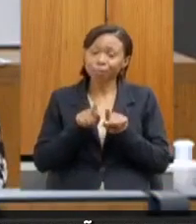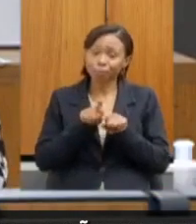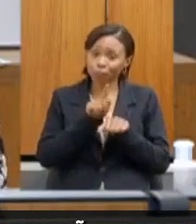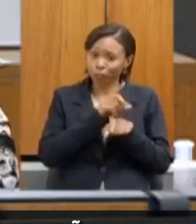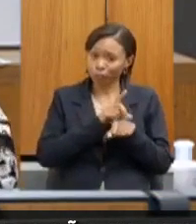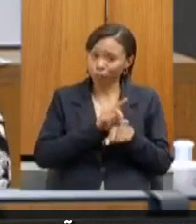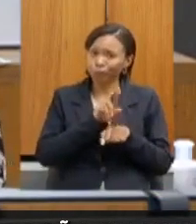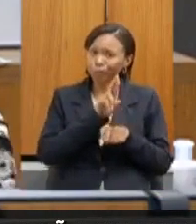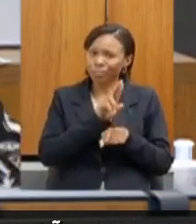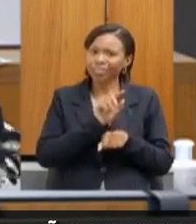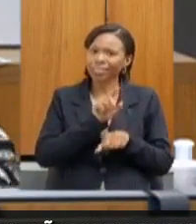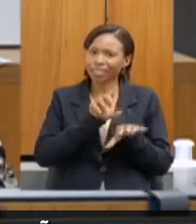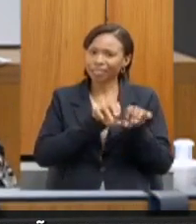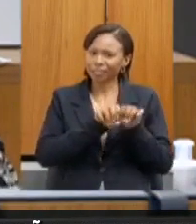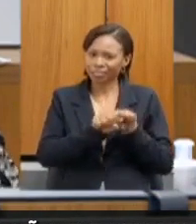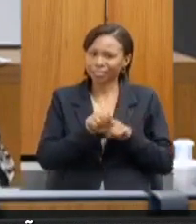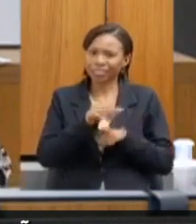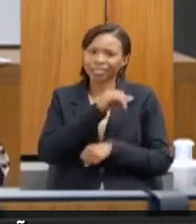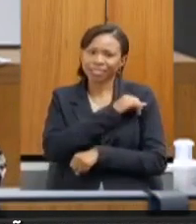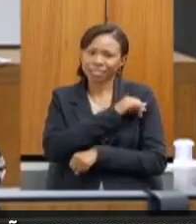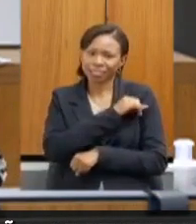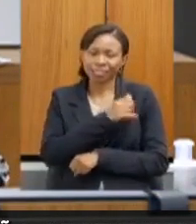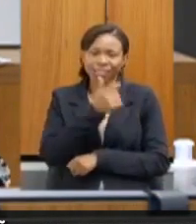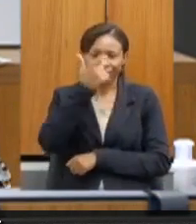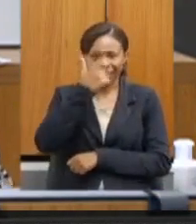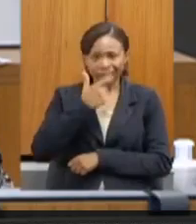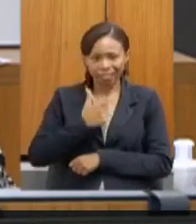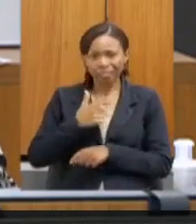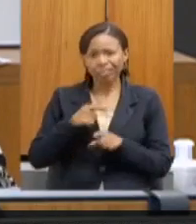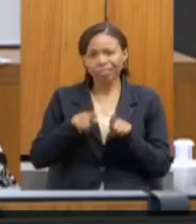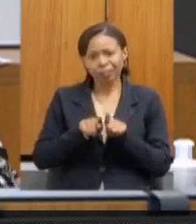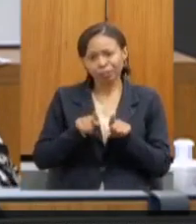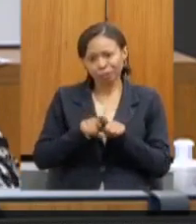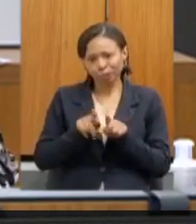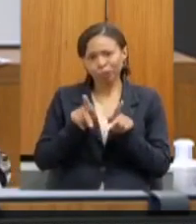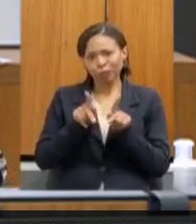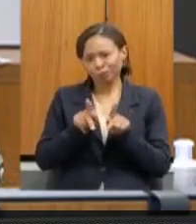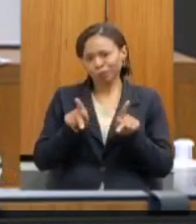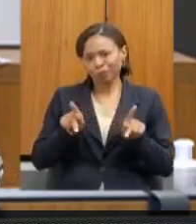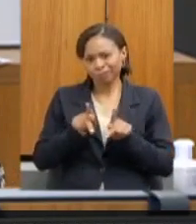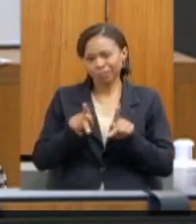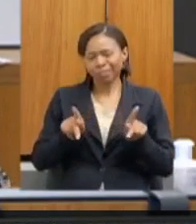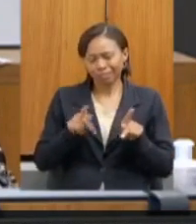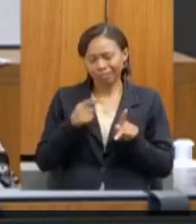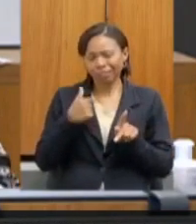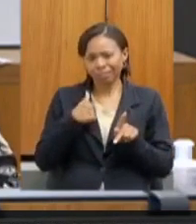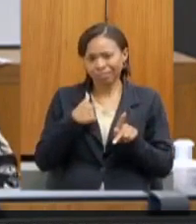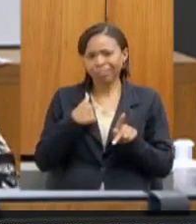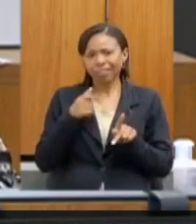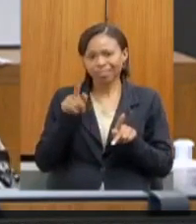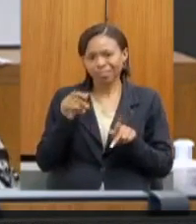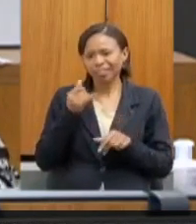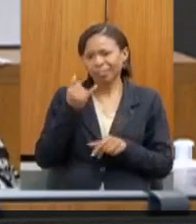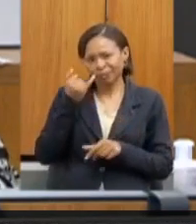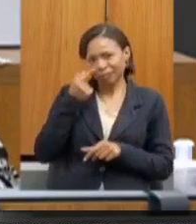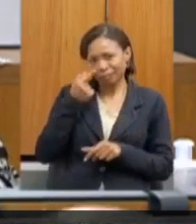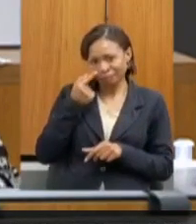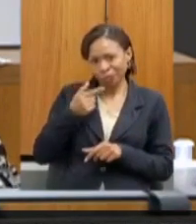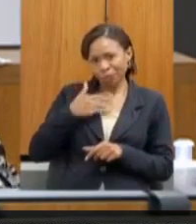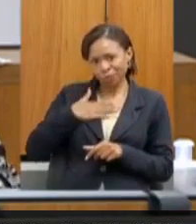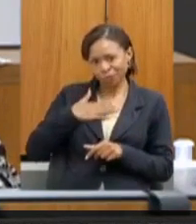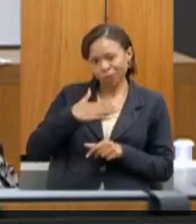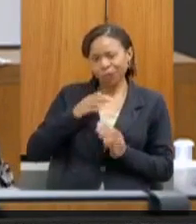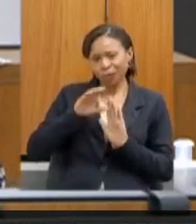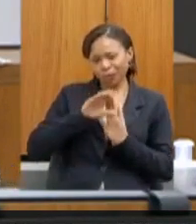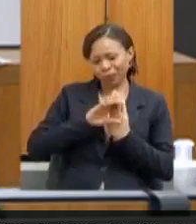Janeiro. Eu também sou professora, como você teve a oportunidade de ver no meu currículo, então,